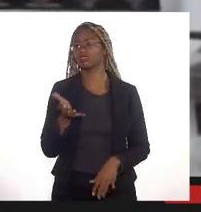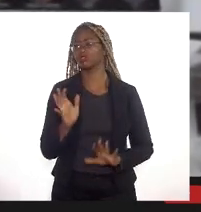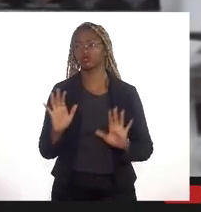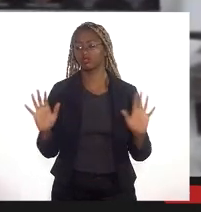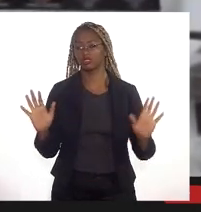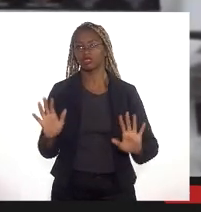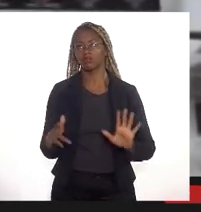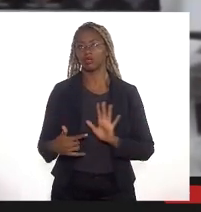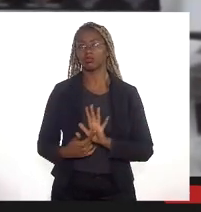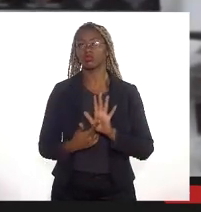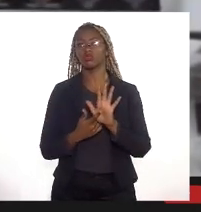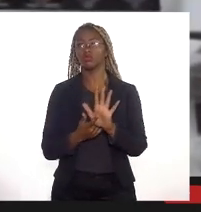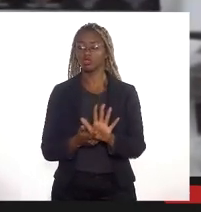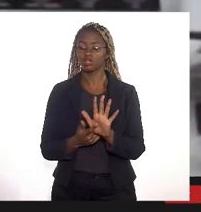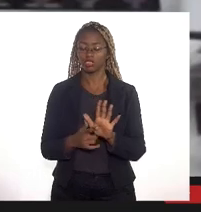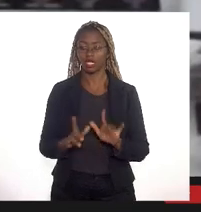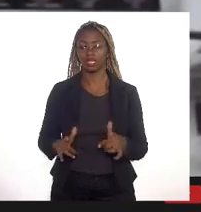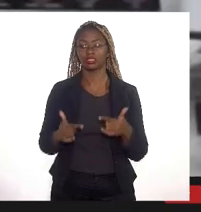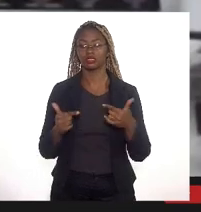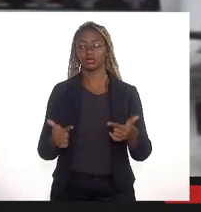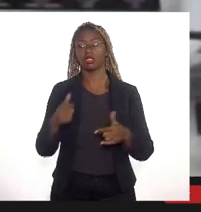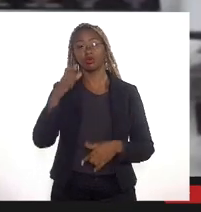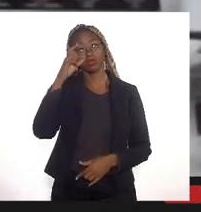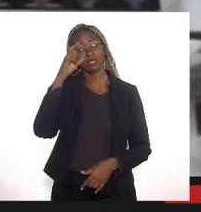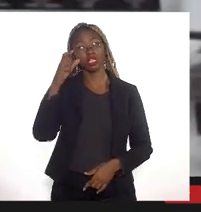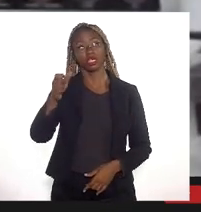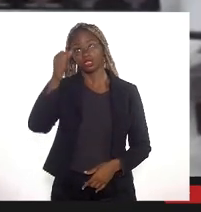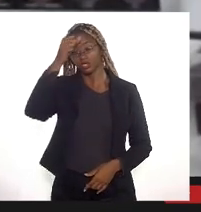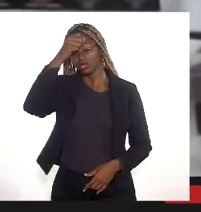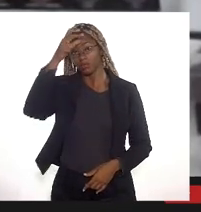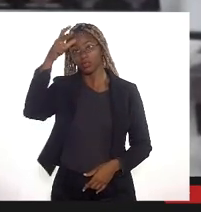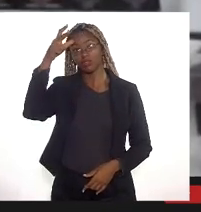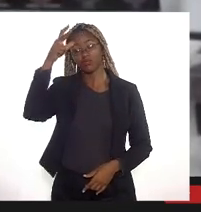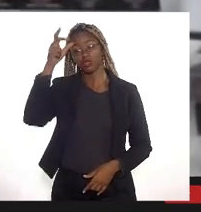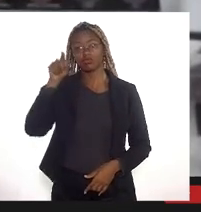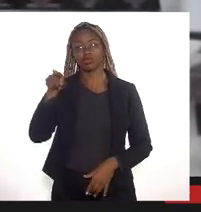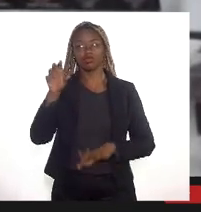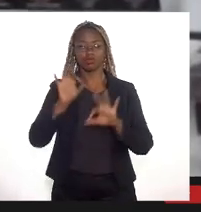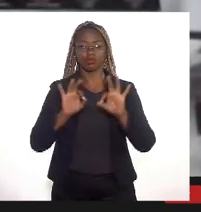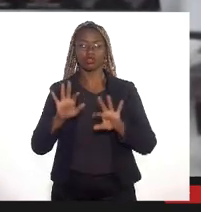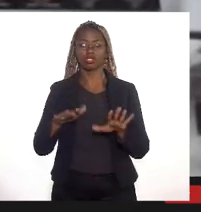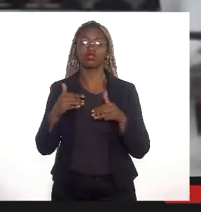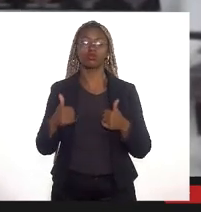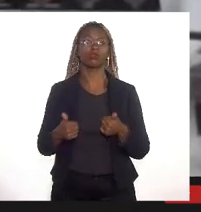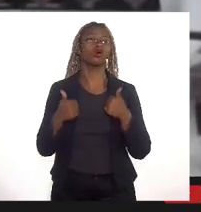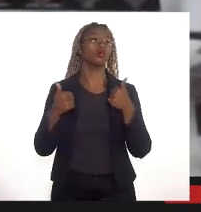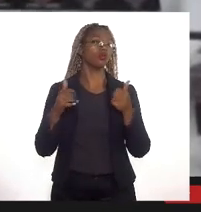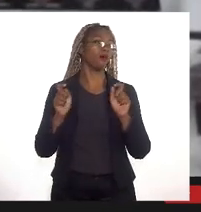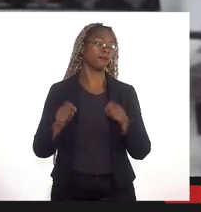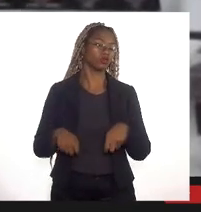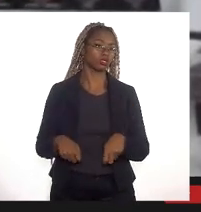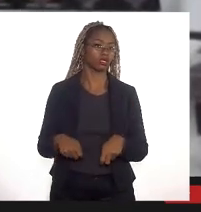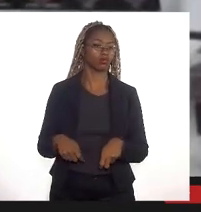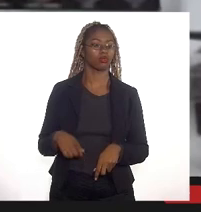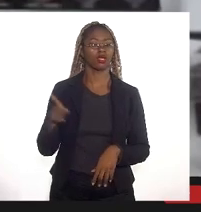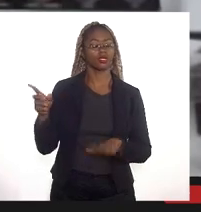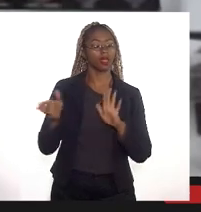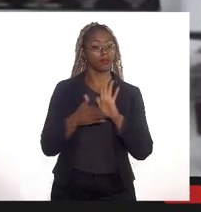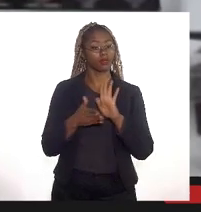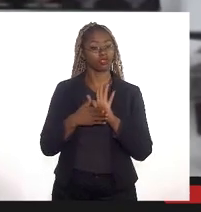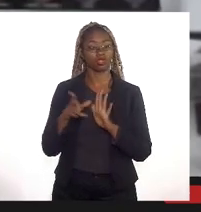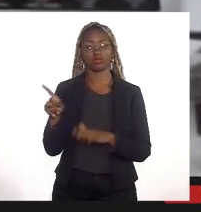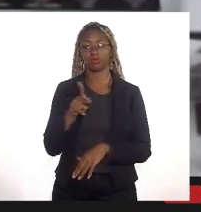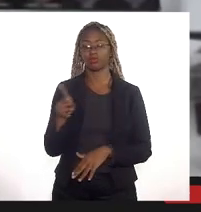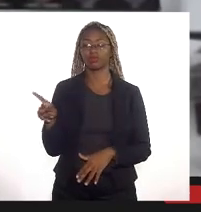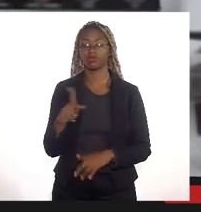a boa fé do município o interesse em estar fazendo o projeto da melhor forma possível essa proposta do professor Canedo é